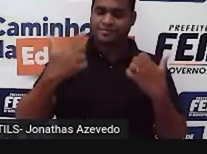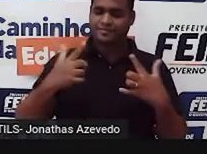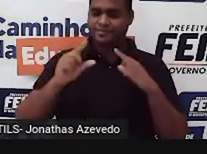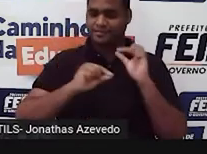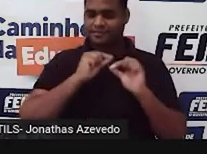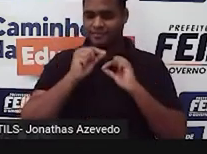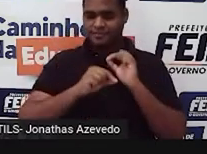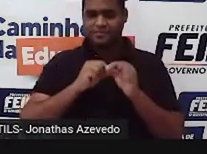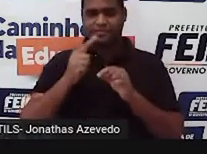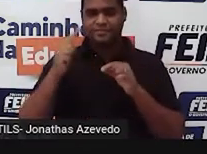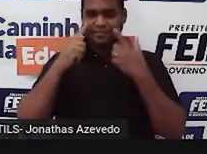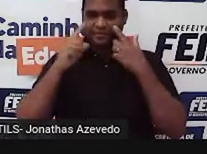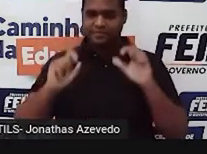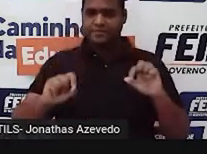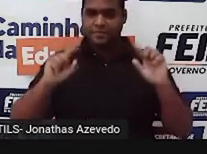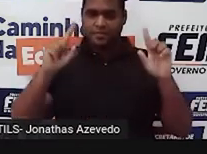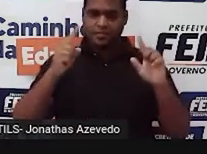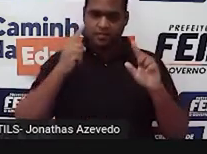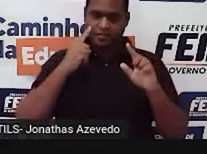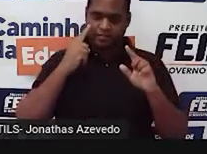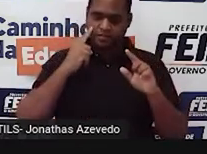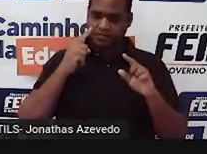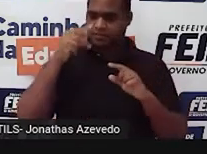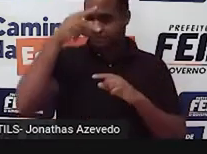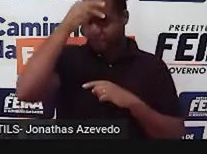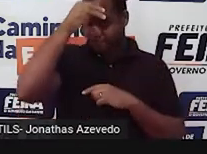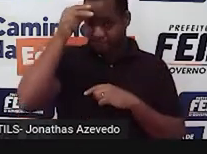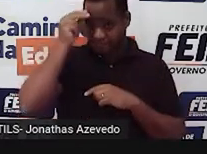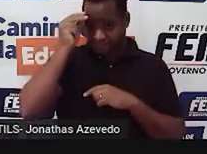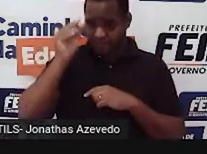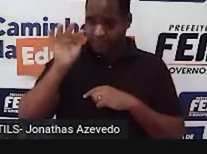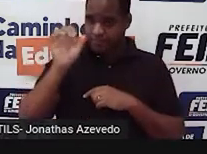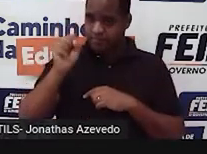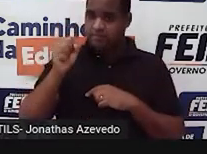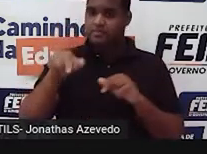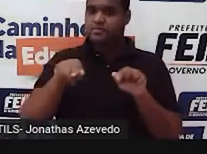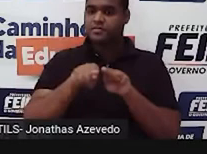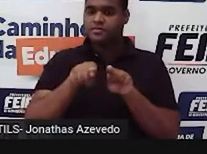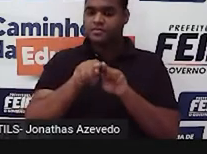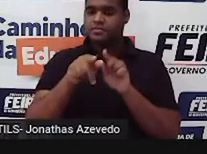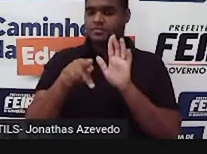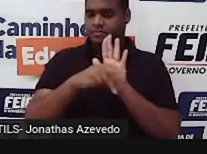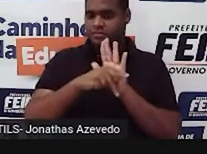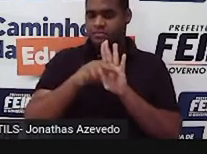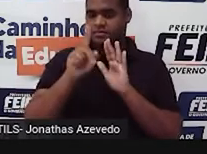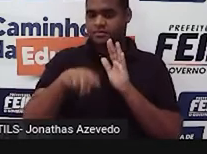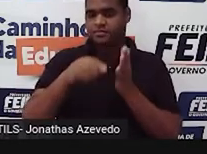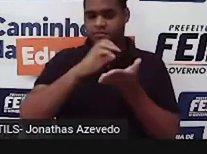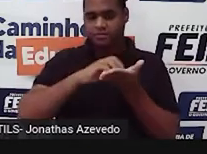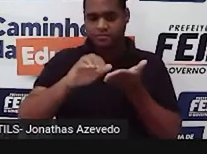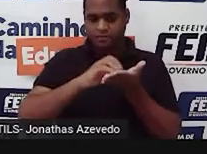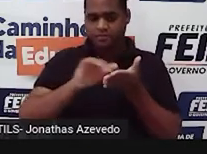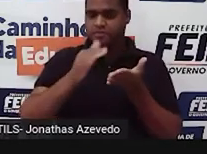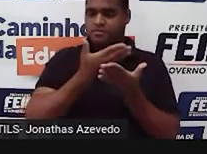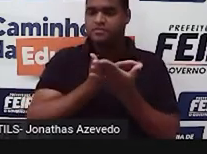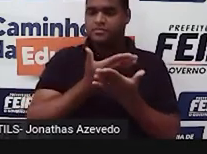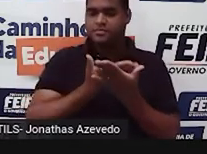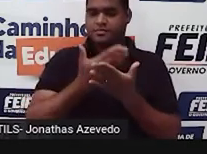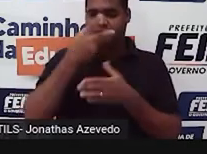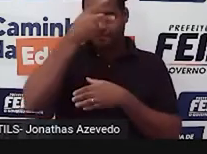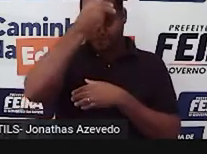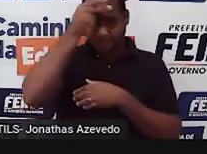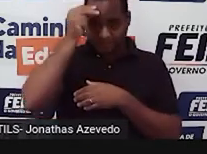as logomarcas da Prefeitura Municipal de Feira de Santana e da própria Secretaria Municipal de Educação